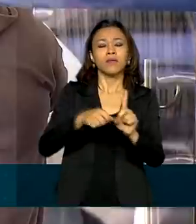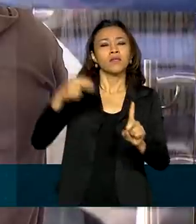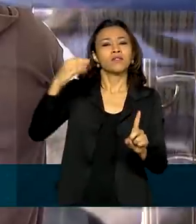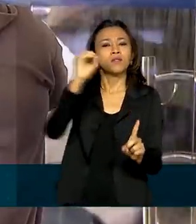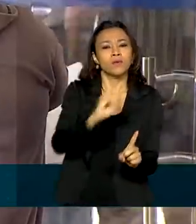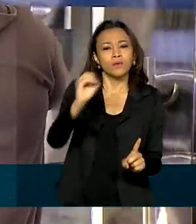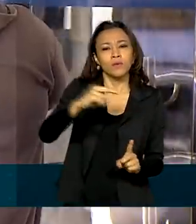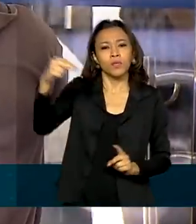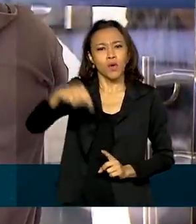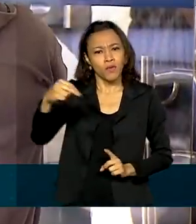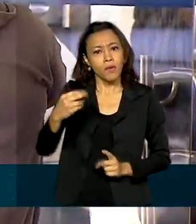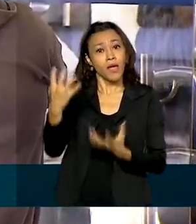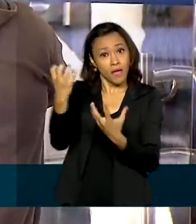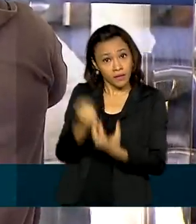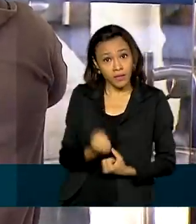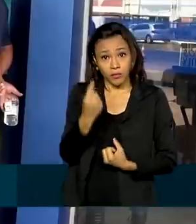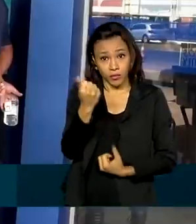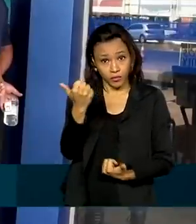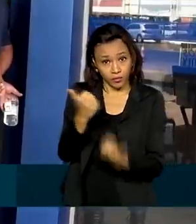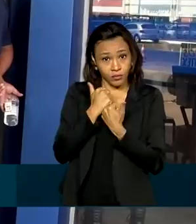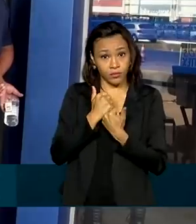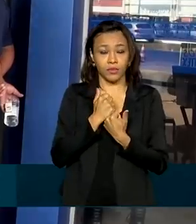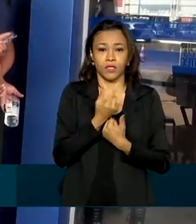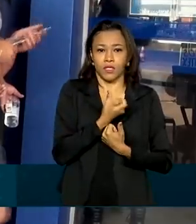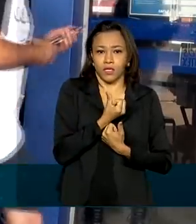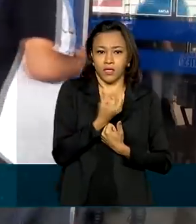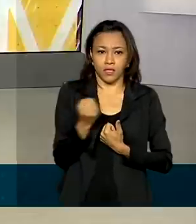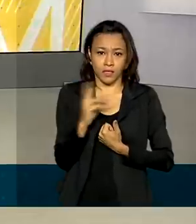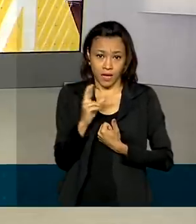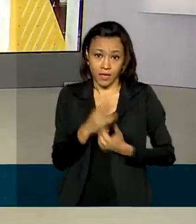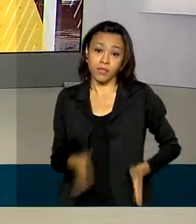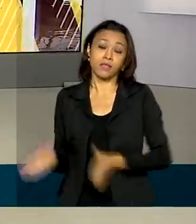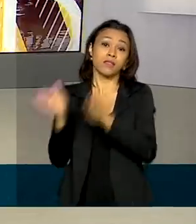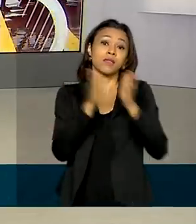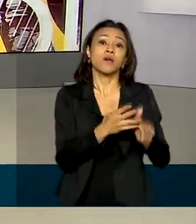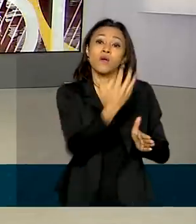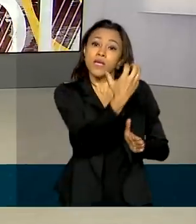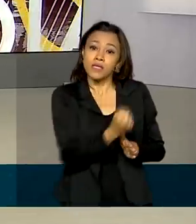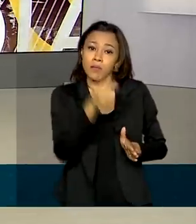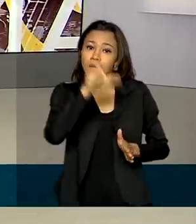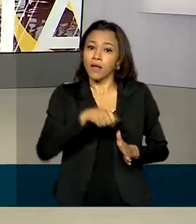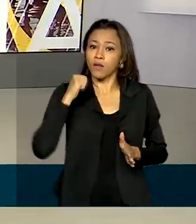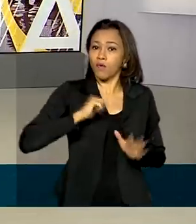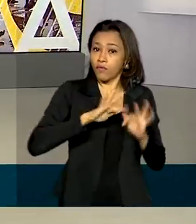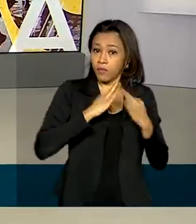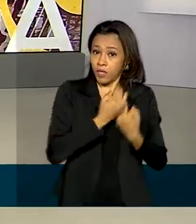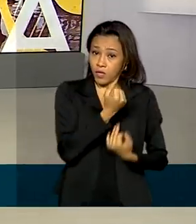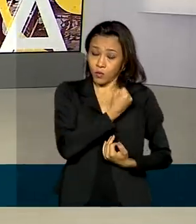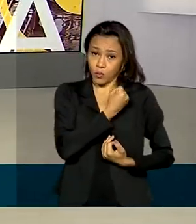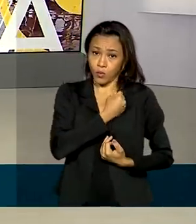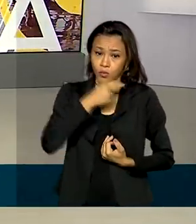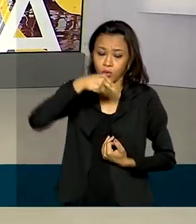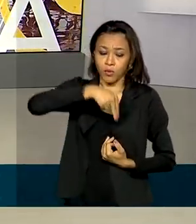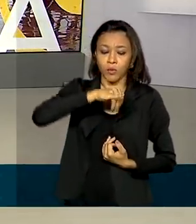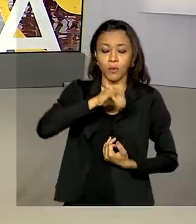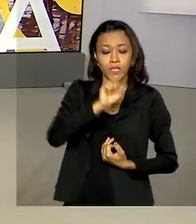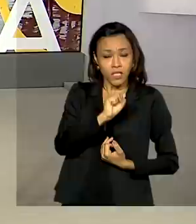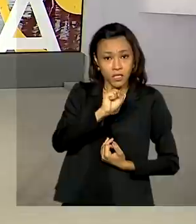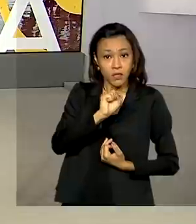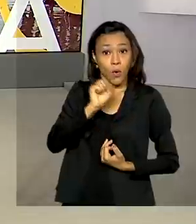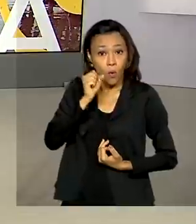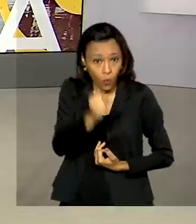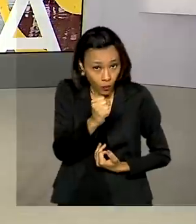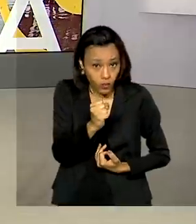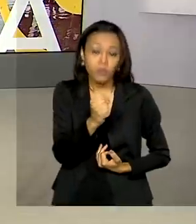recebem o auxílio de R 600. Já os beneficiários do Bolsa Família com o NIS Final 8 recebem a primeira parcela do